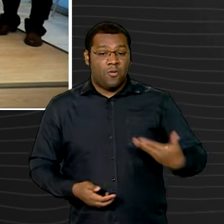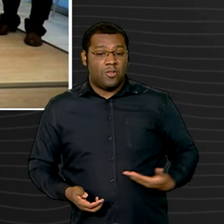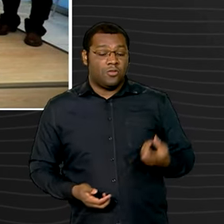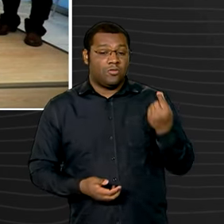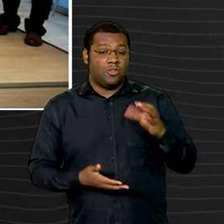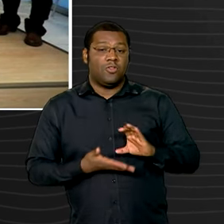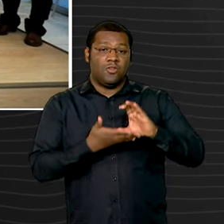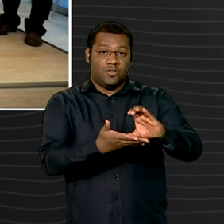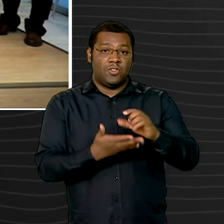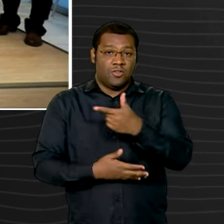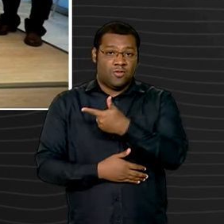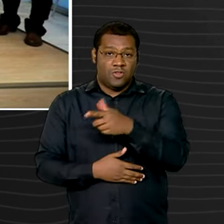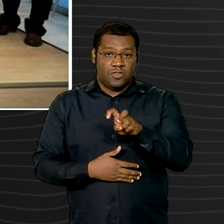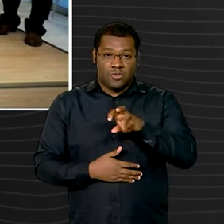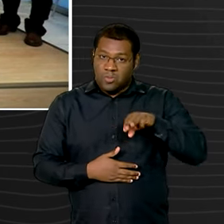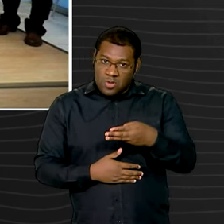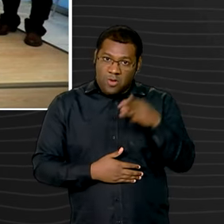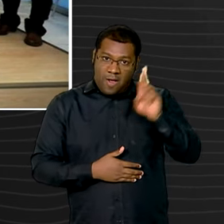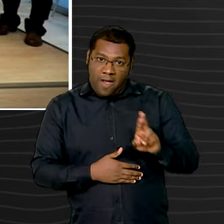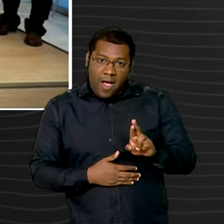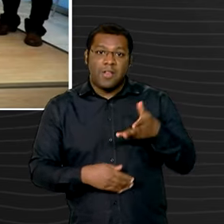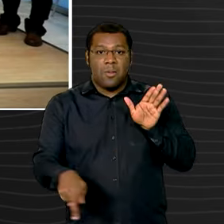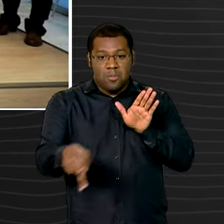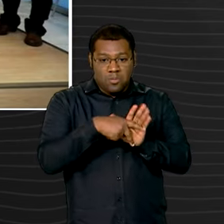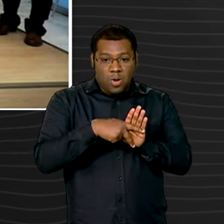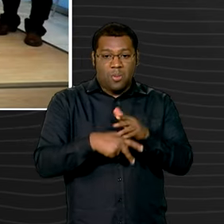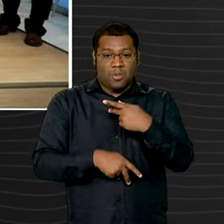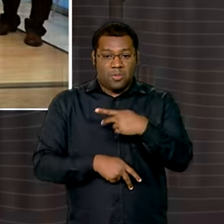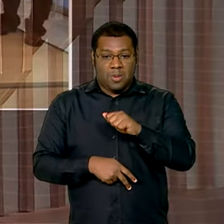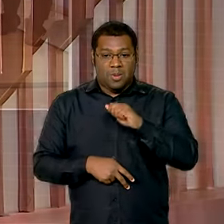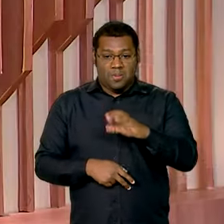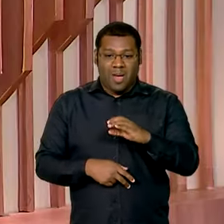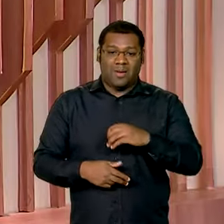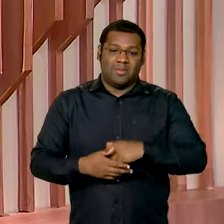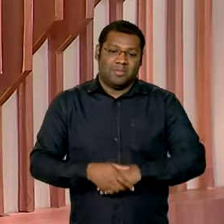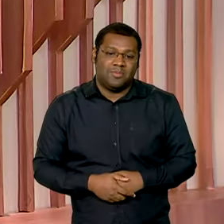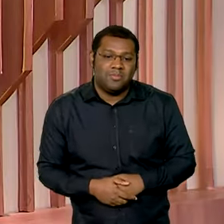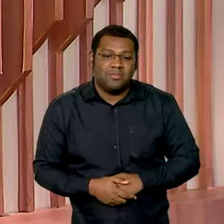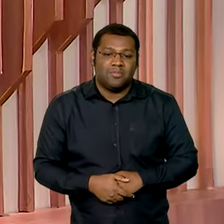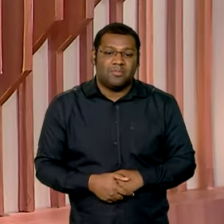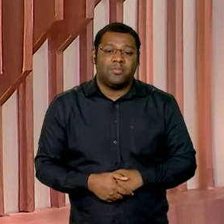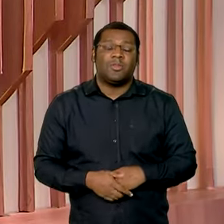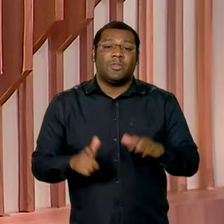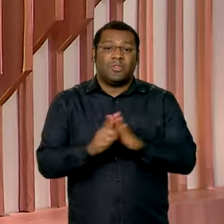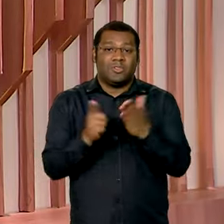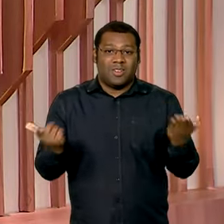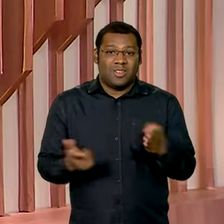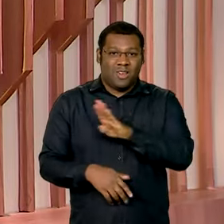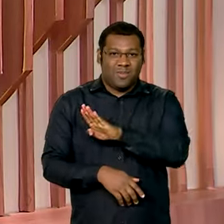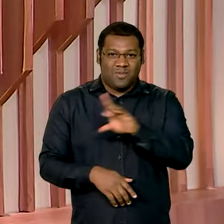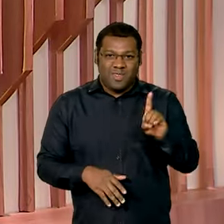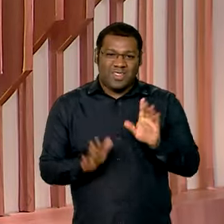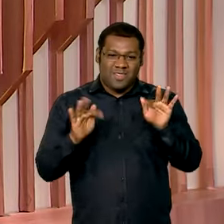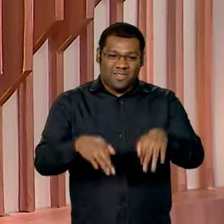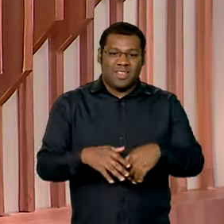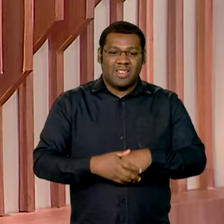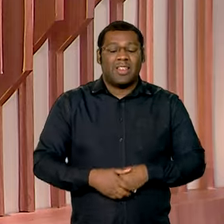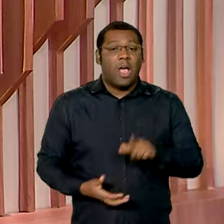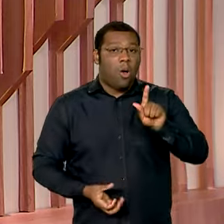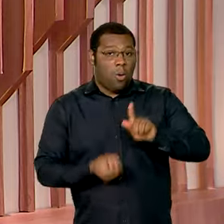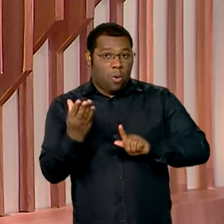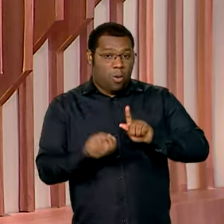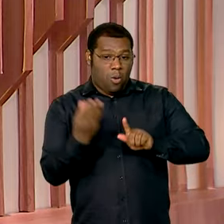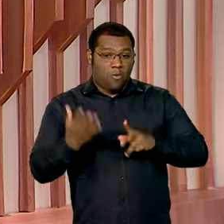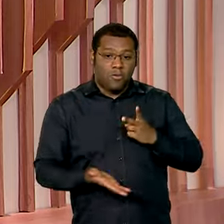de reais do PAC para que a unidade seja finalizada. E o Brasil em Dia fica por aqui, mas o Canal Gobi